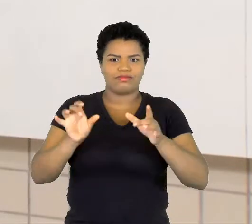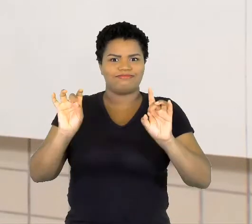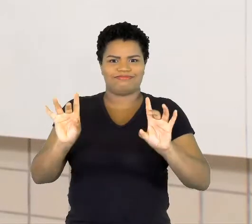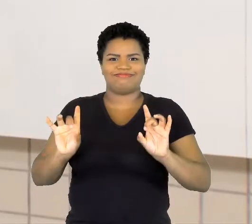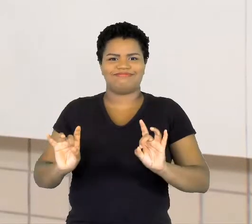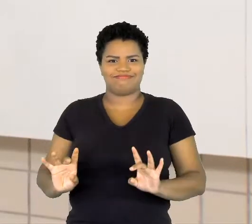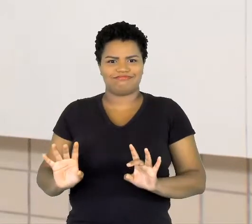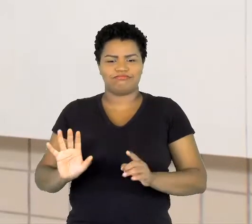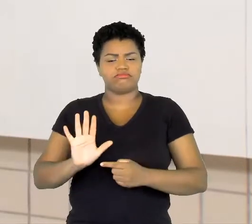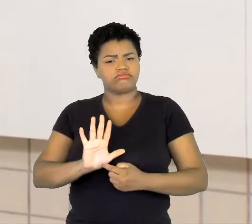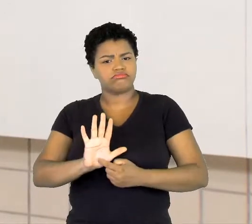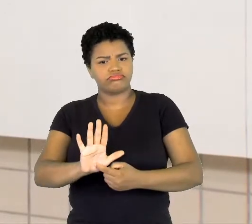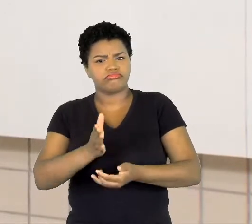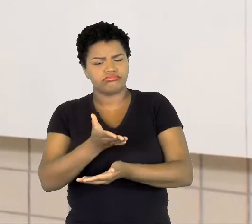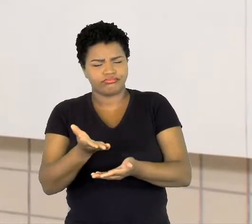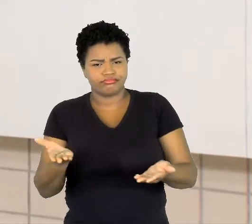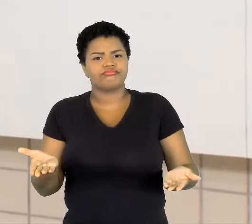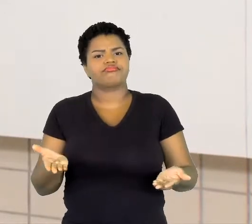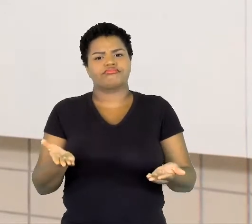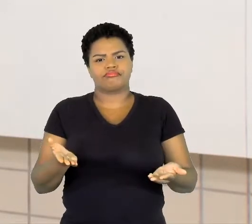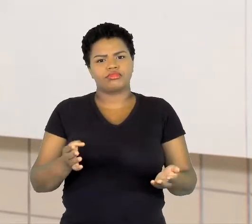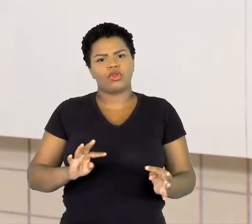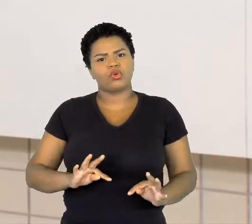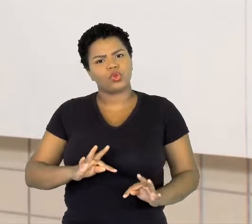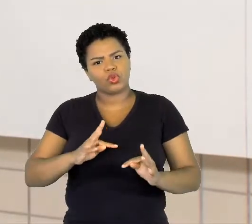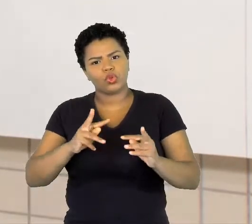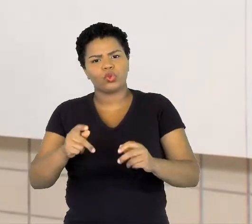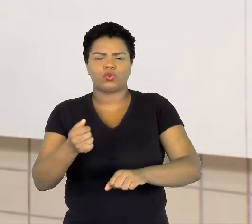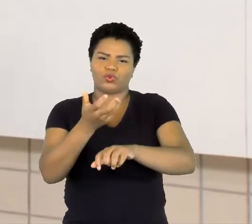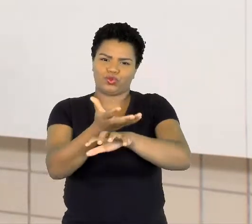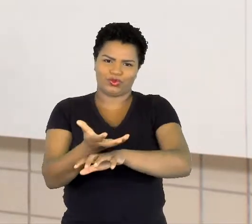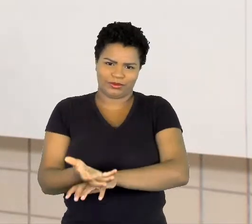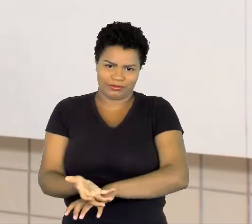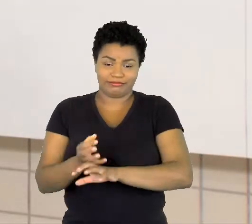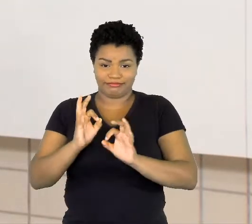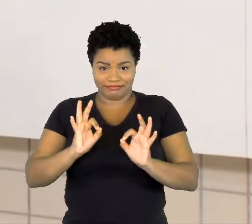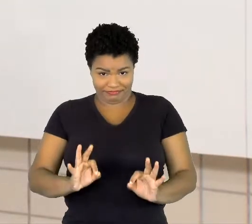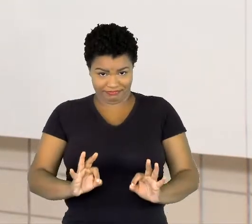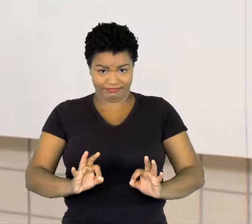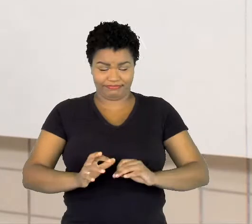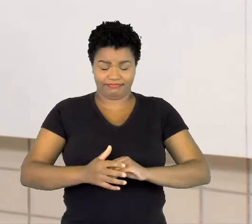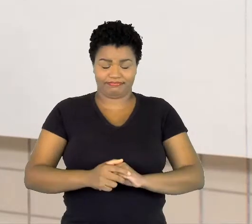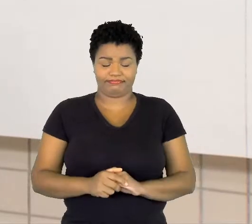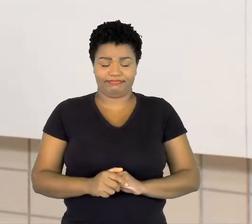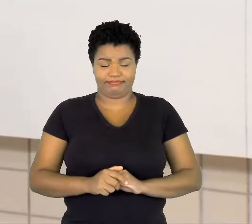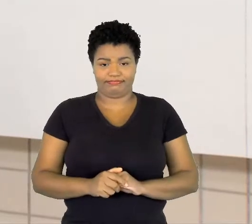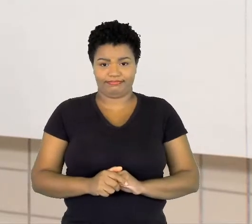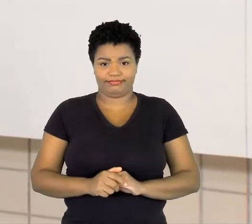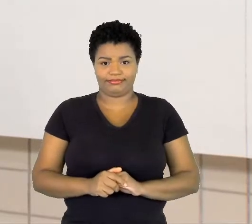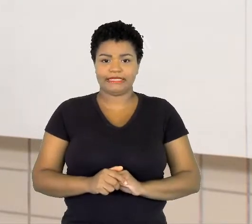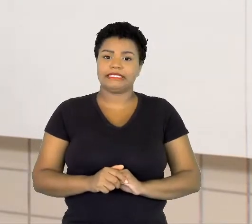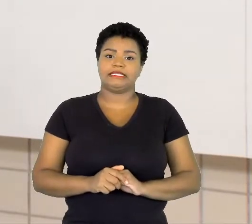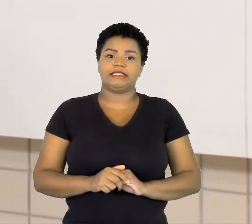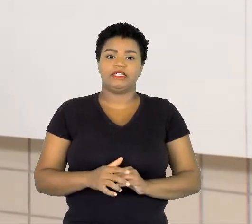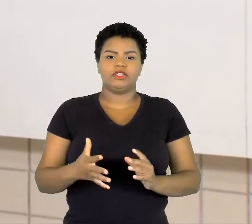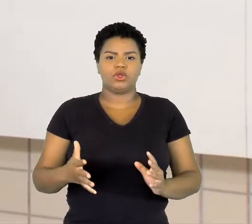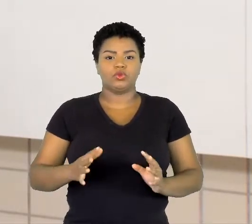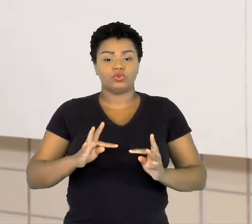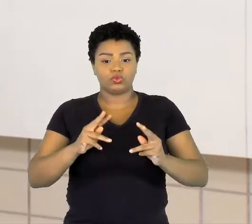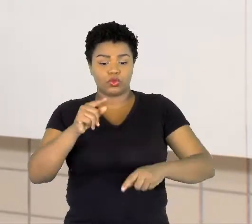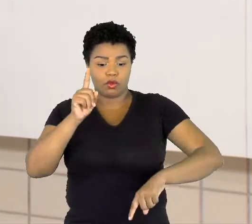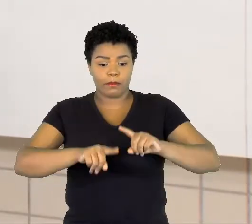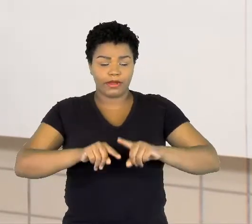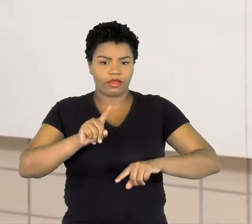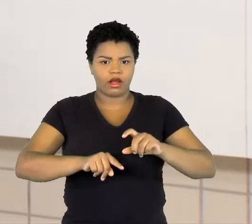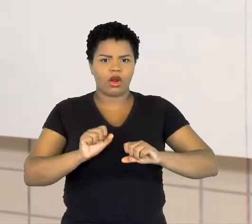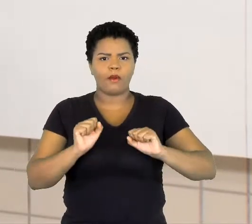apresentando para vocês todos os nossos componentes, certo? Então, todos os nossos materiais você pode